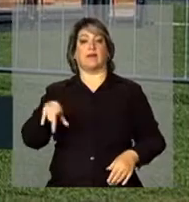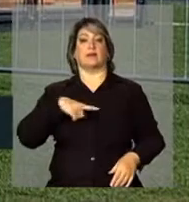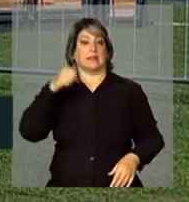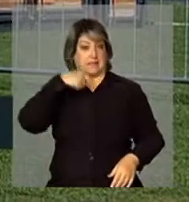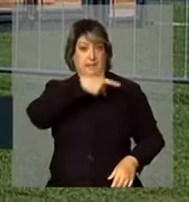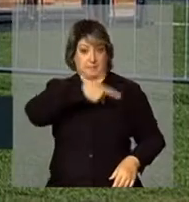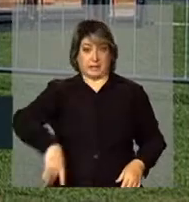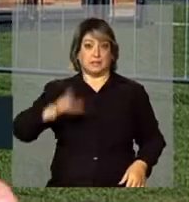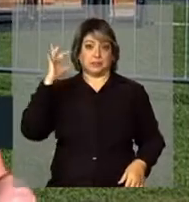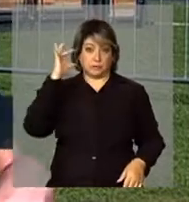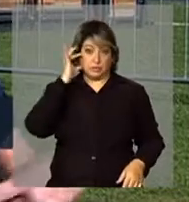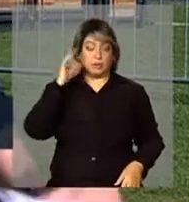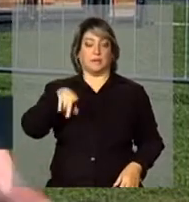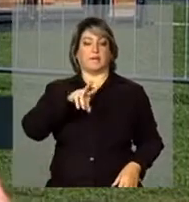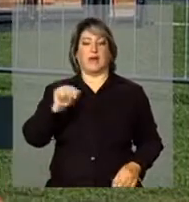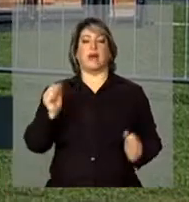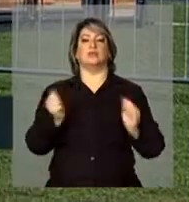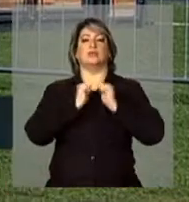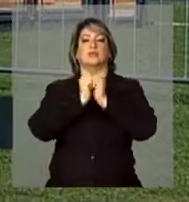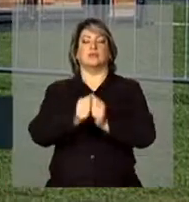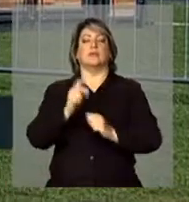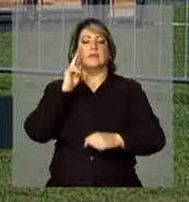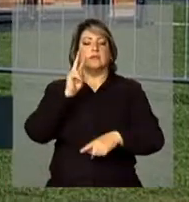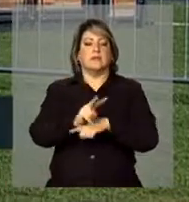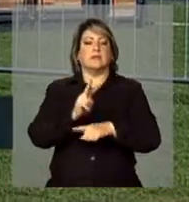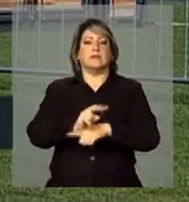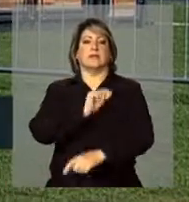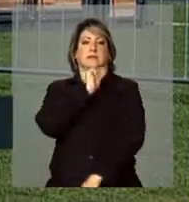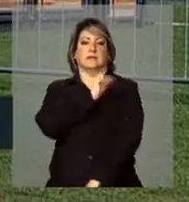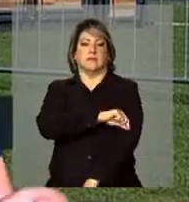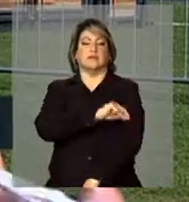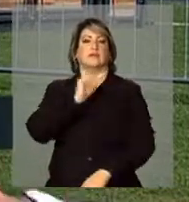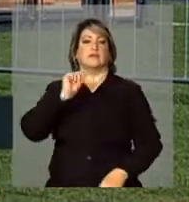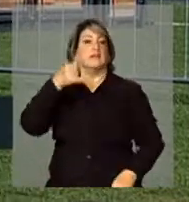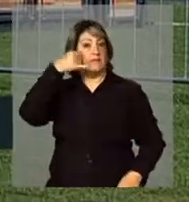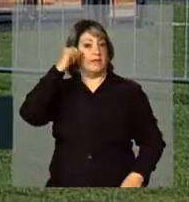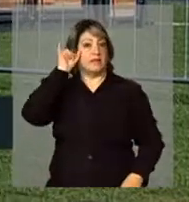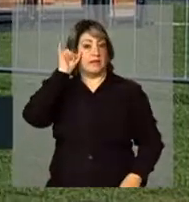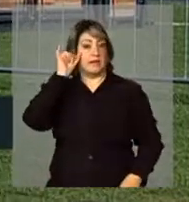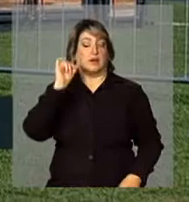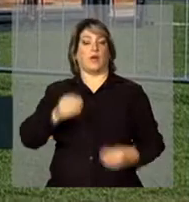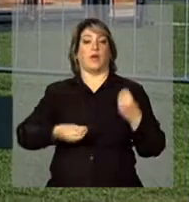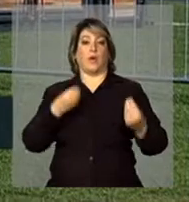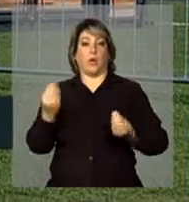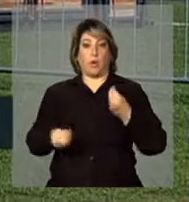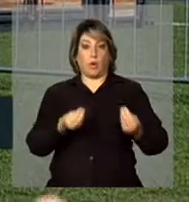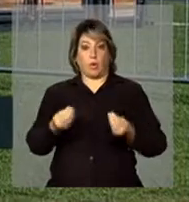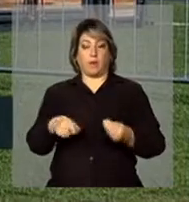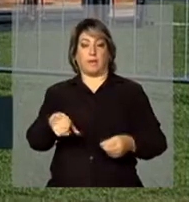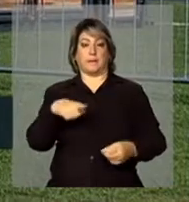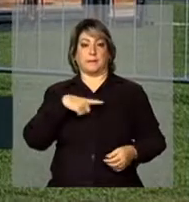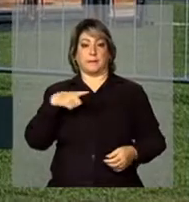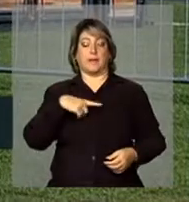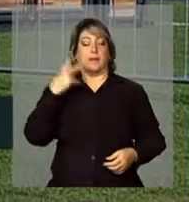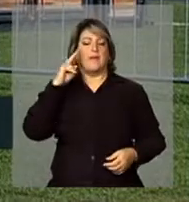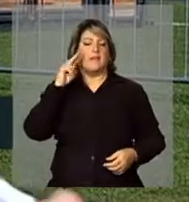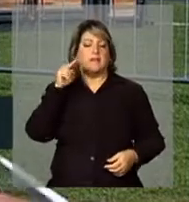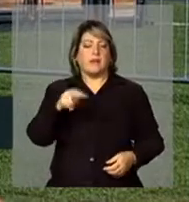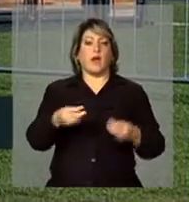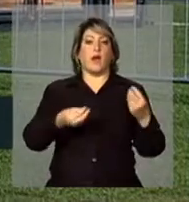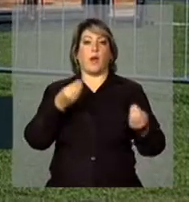a presidenta Dilma Rousseff vai acompanhar a vacinação de um animal, a simulação de uma vacinação de um animal, justamente para